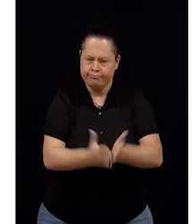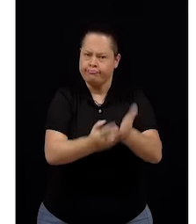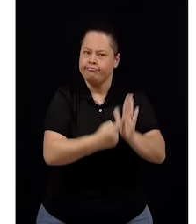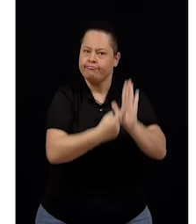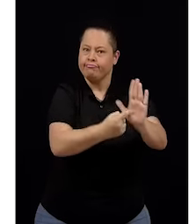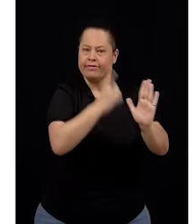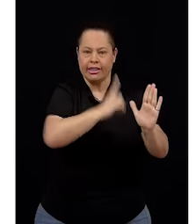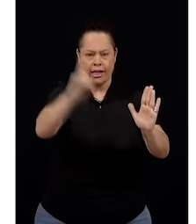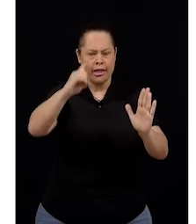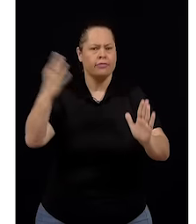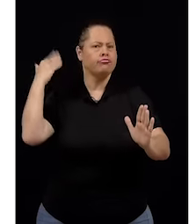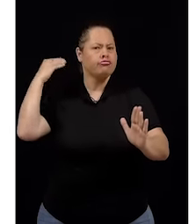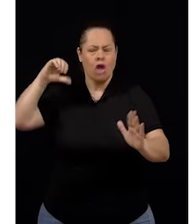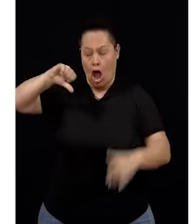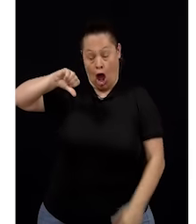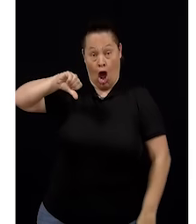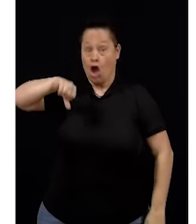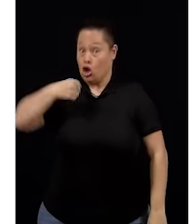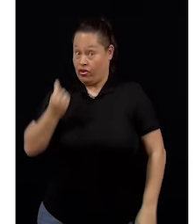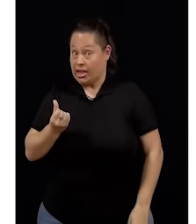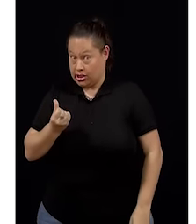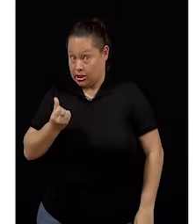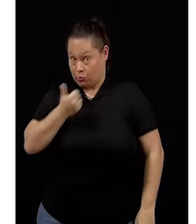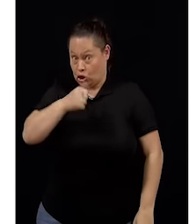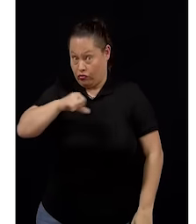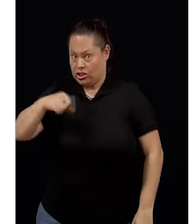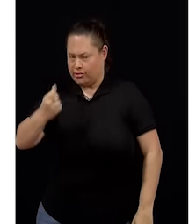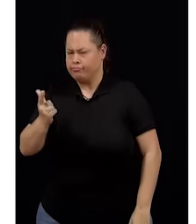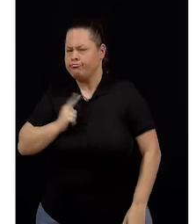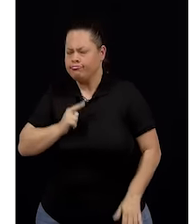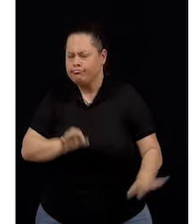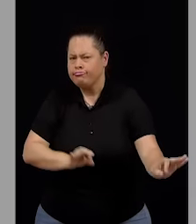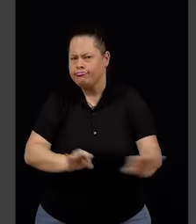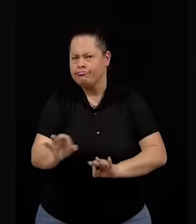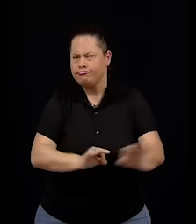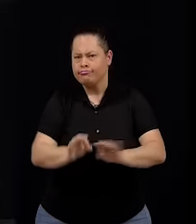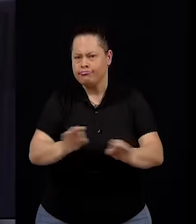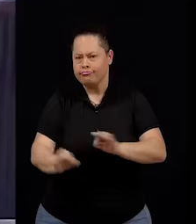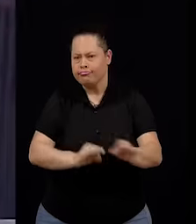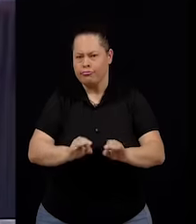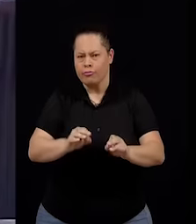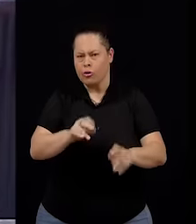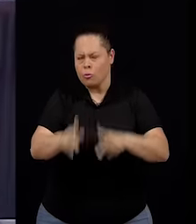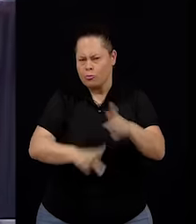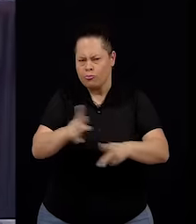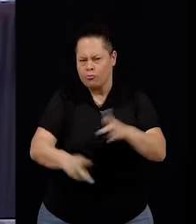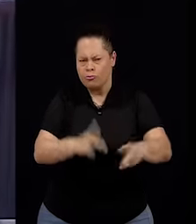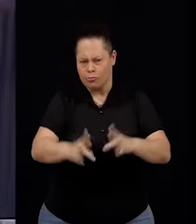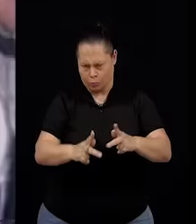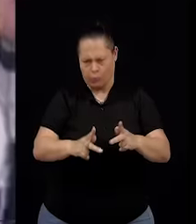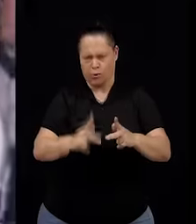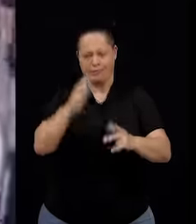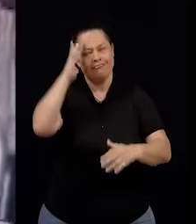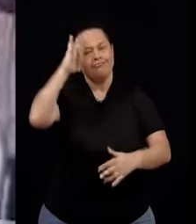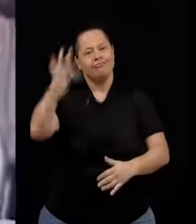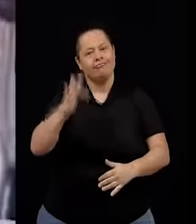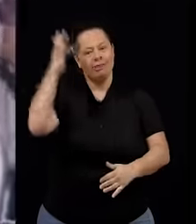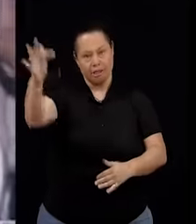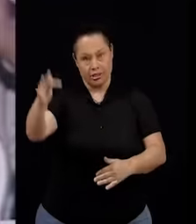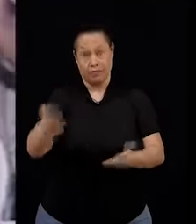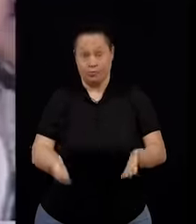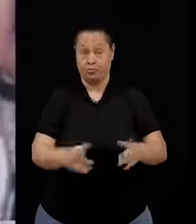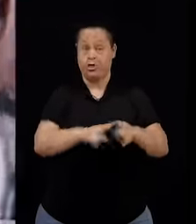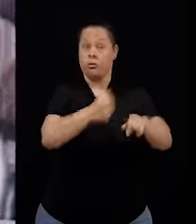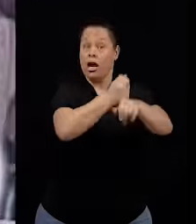1996, como fruto do projeto pastoral Construir a Esperança, a Arquidiocese de Belo Horizonte